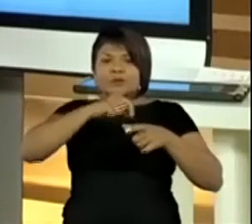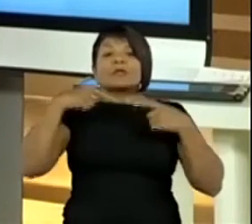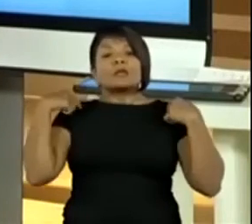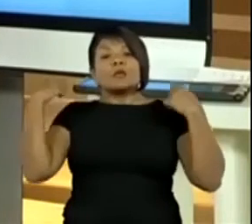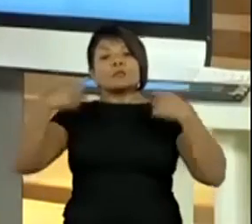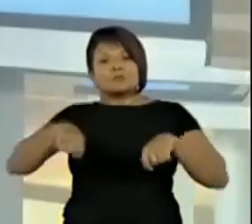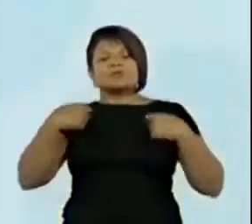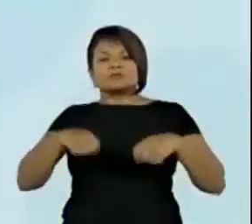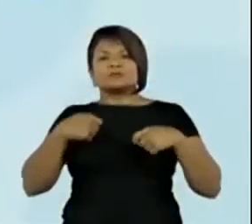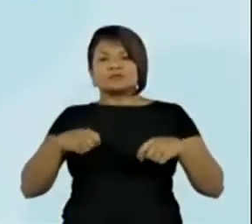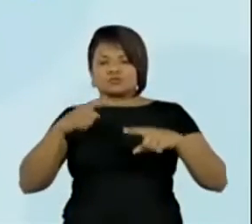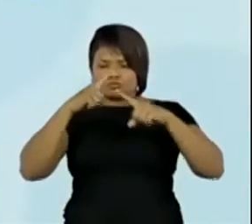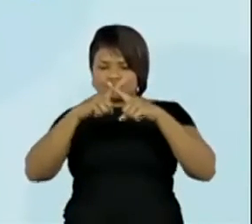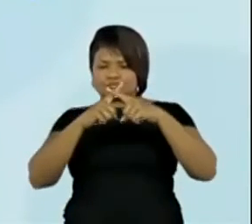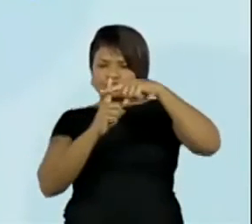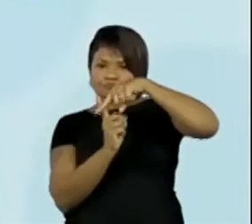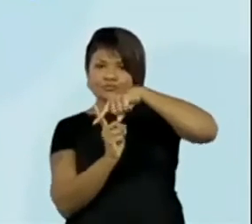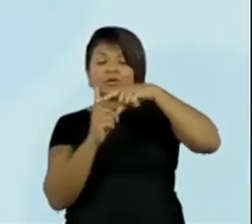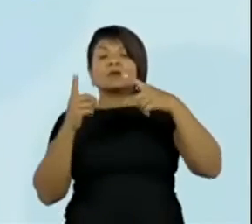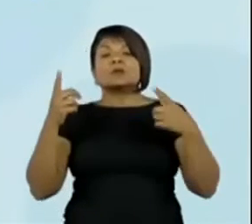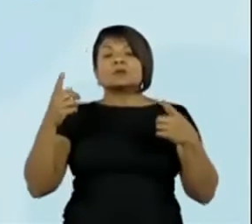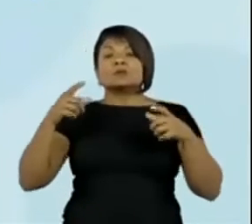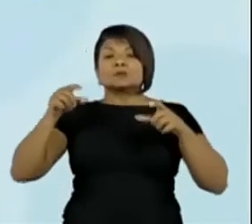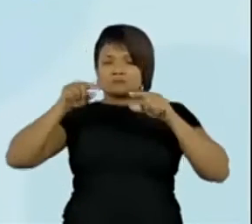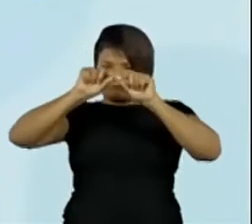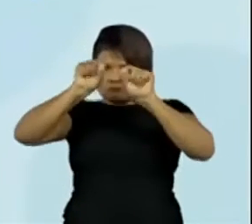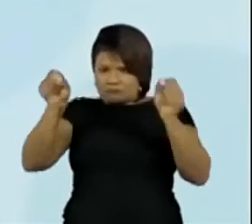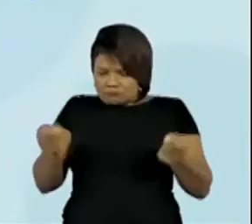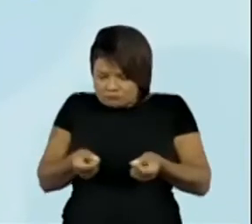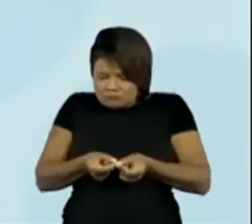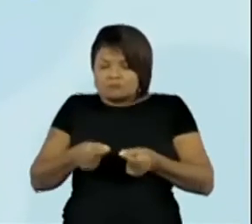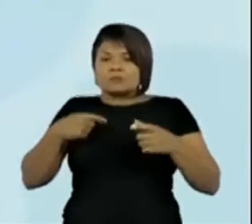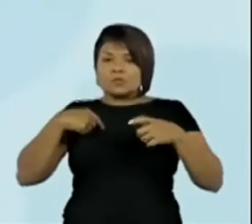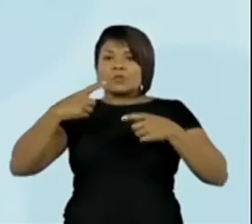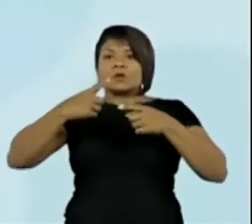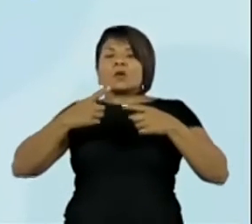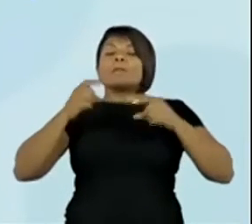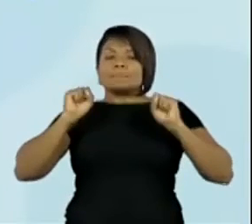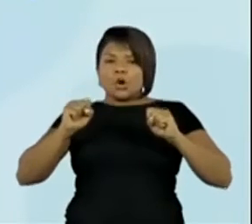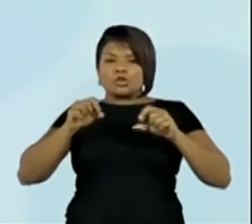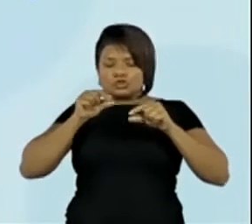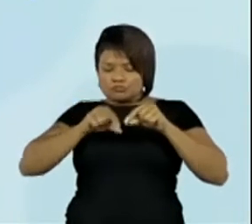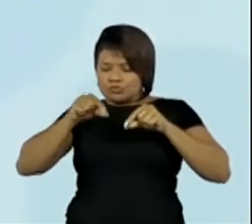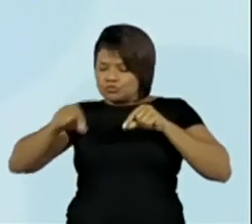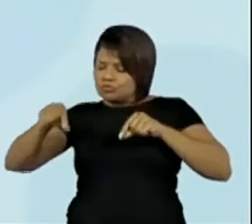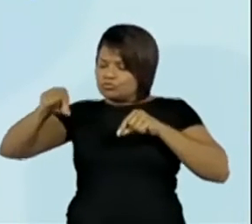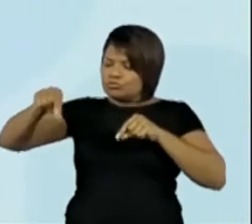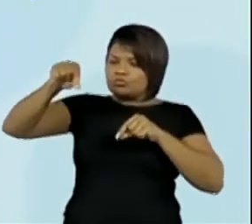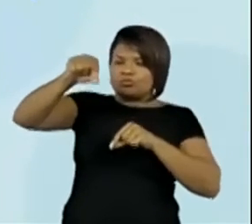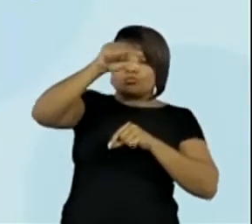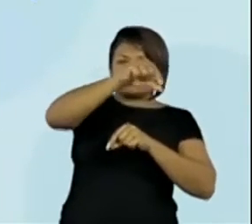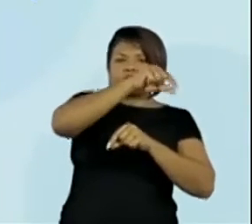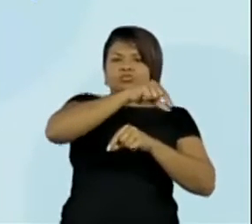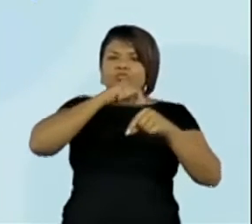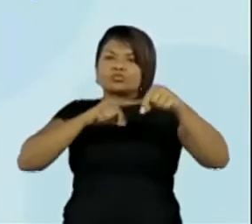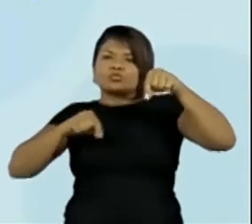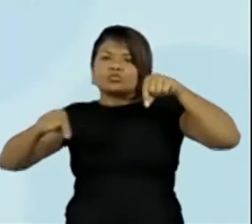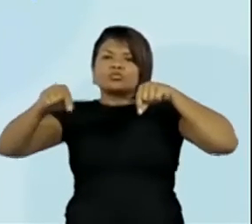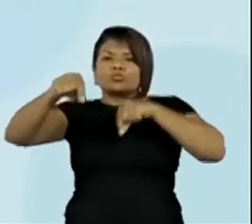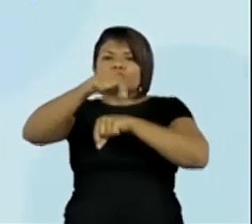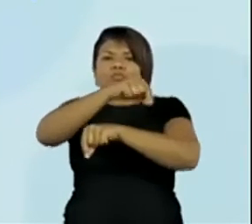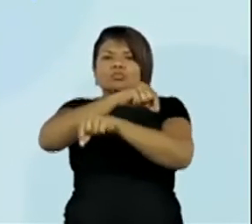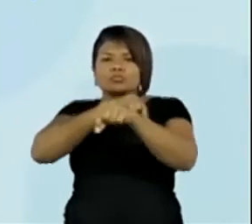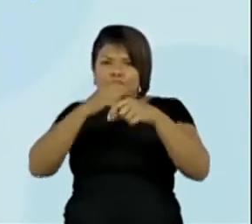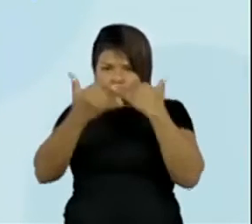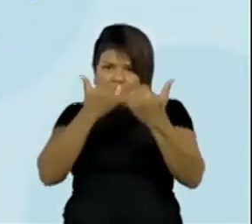estar fazendo neste ponto uma marca que é onde as peças podem estar caminhando, tá? Olha